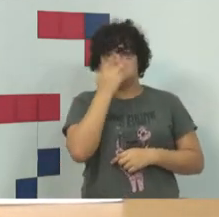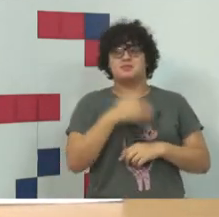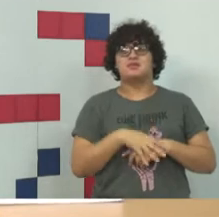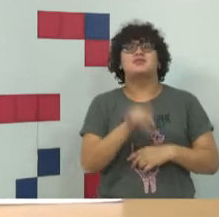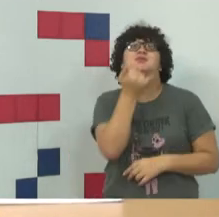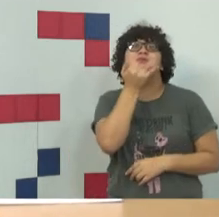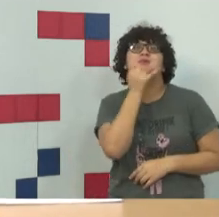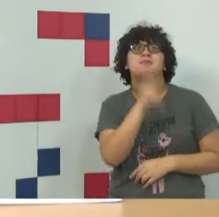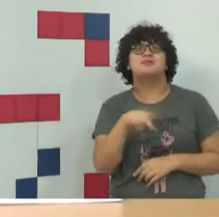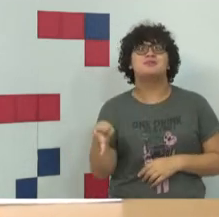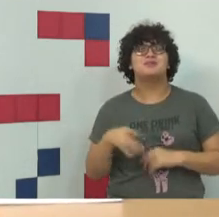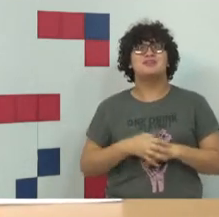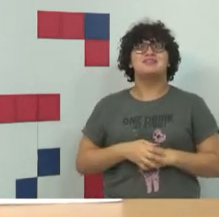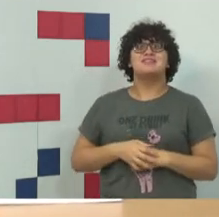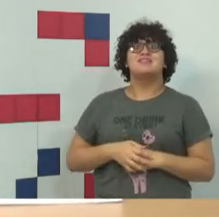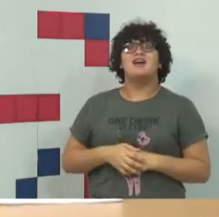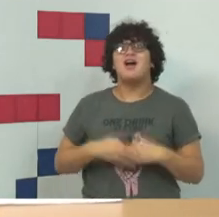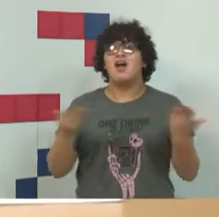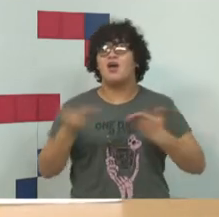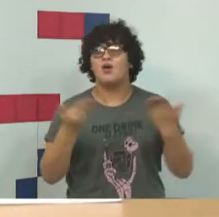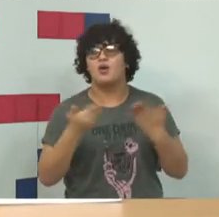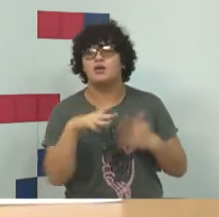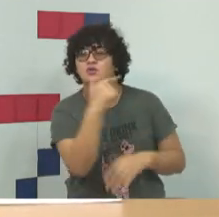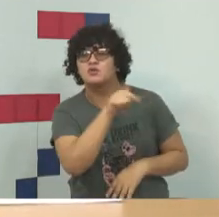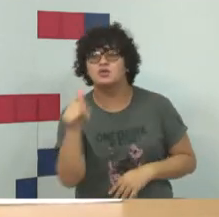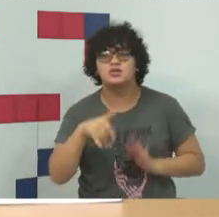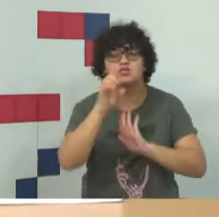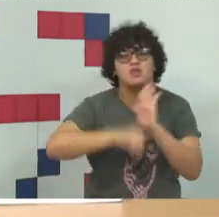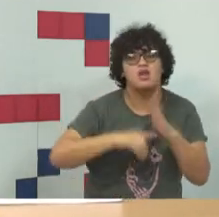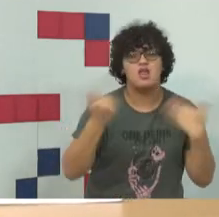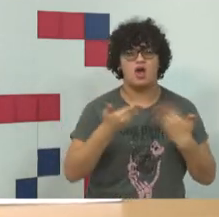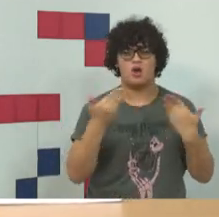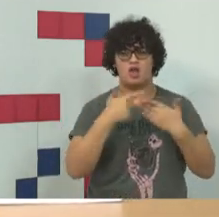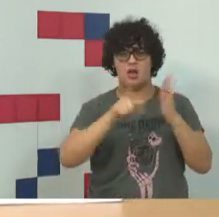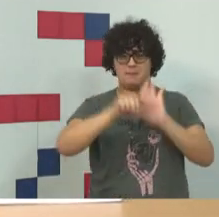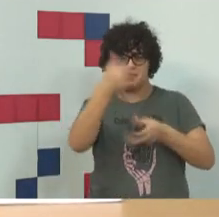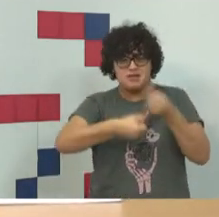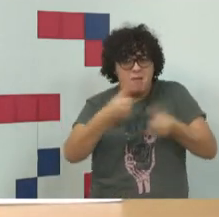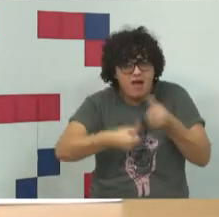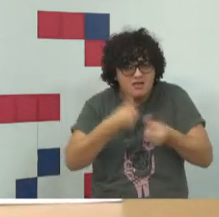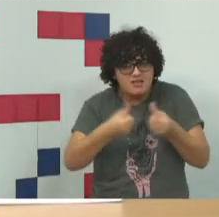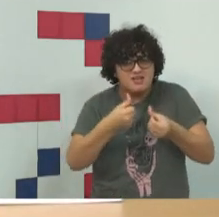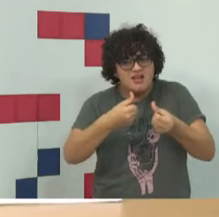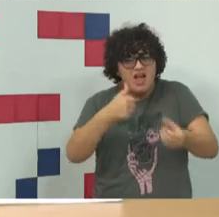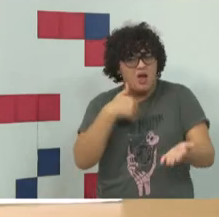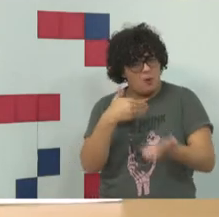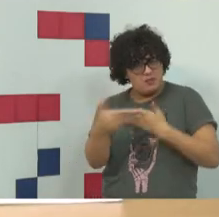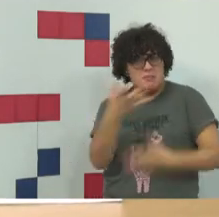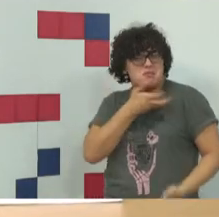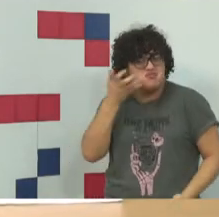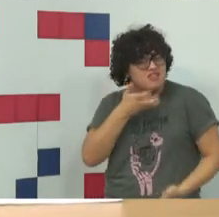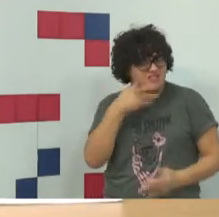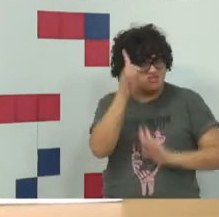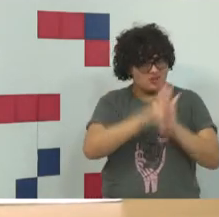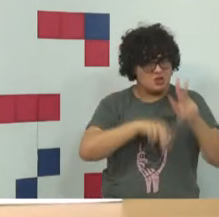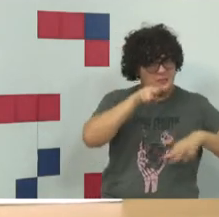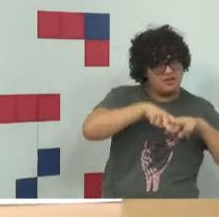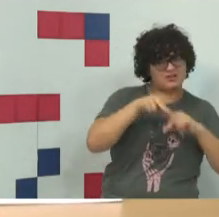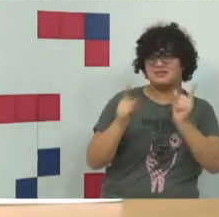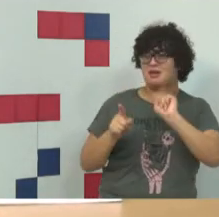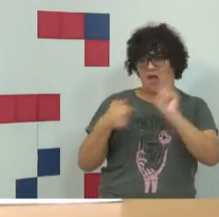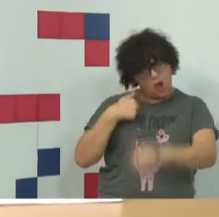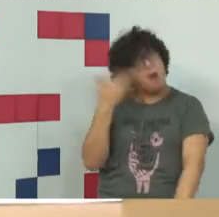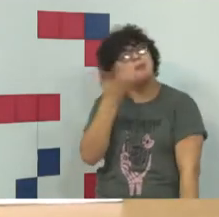desculpa, professores, então não existia direito penal no primeiro ano, então eu não me apaixonei pelo direito penal, eu me apaixonei pela